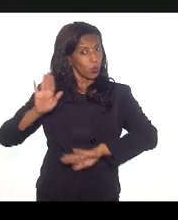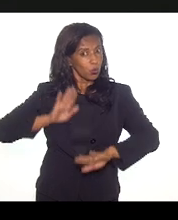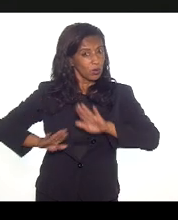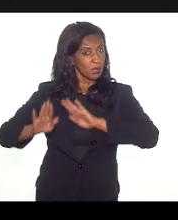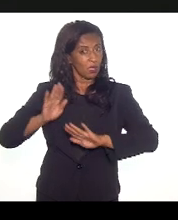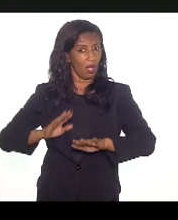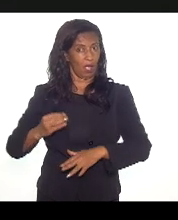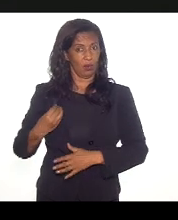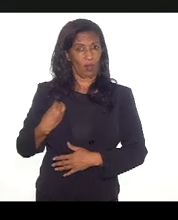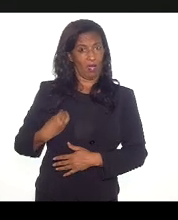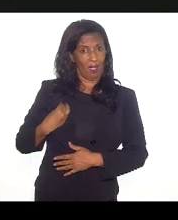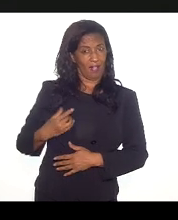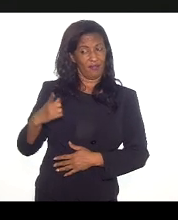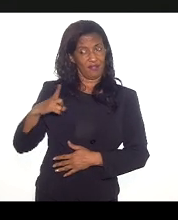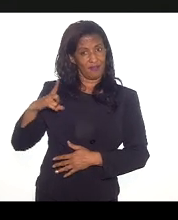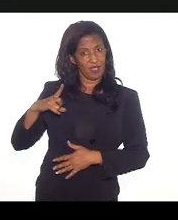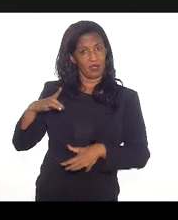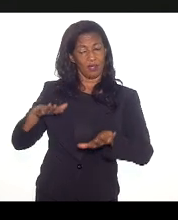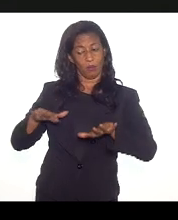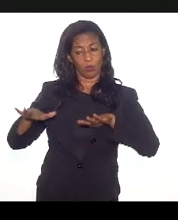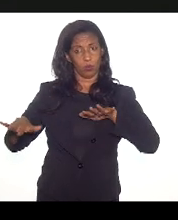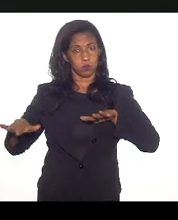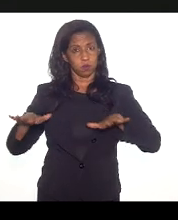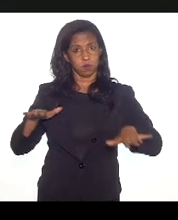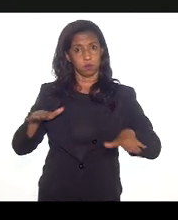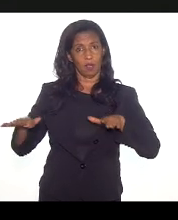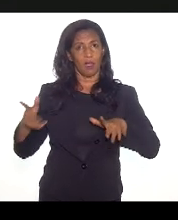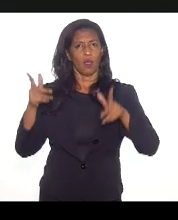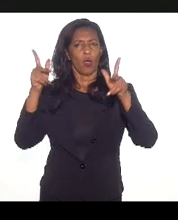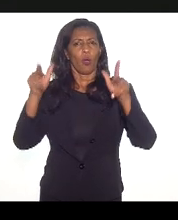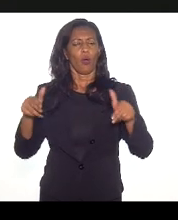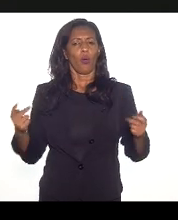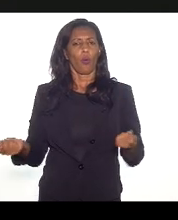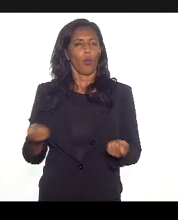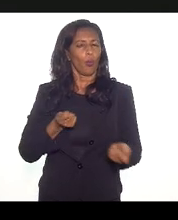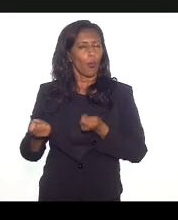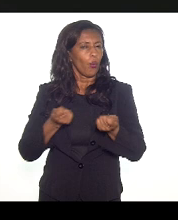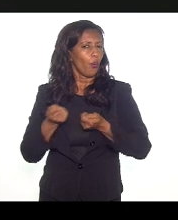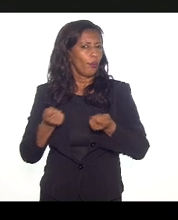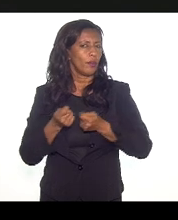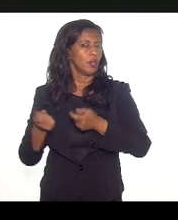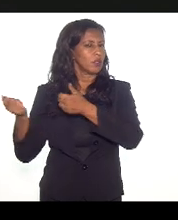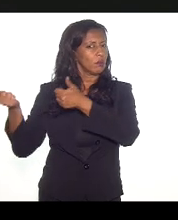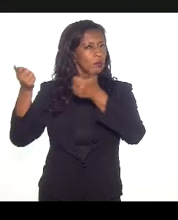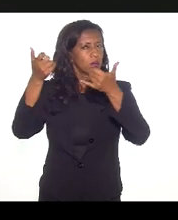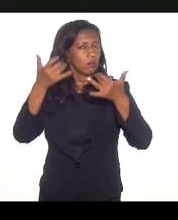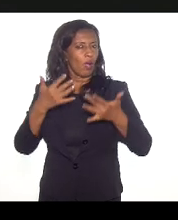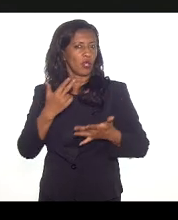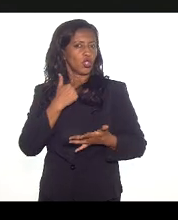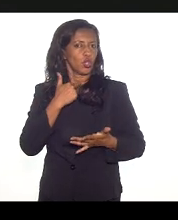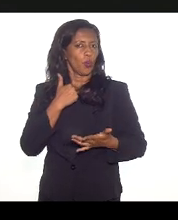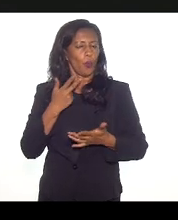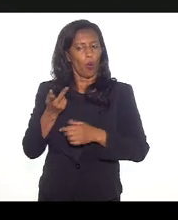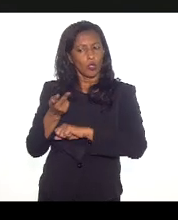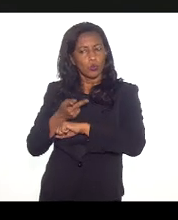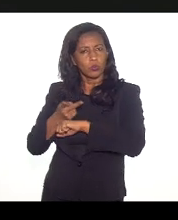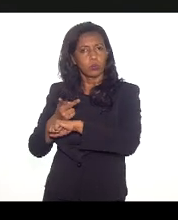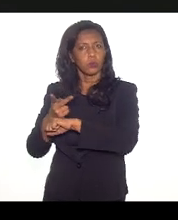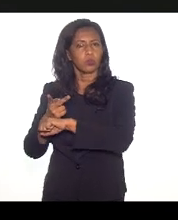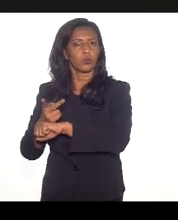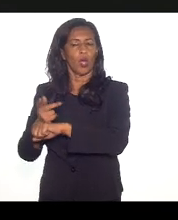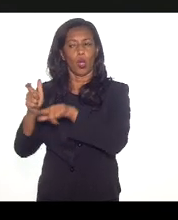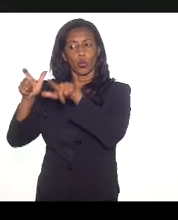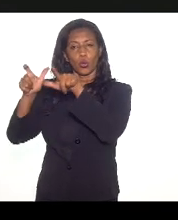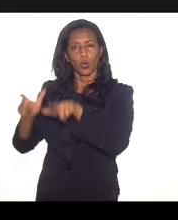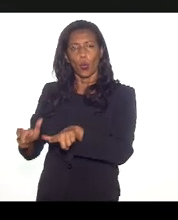a vida tem muitos ladinhos, como diria o economista chamado Antônio Barro de Castro, e a gente não ia atrás de número equivocado,